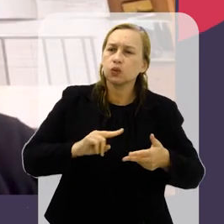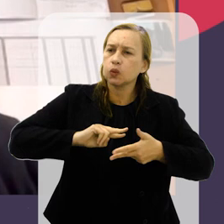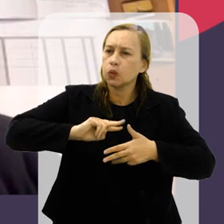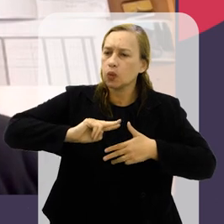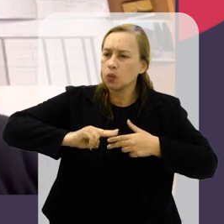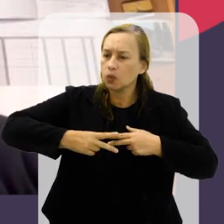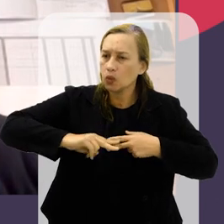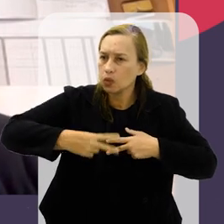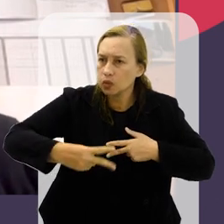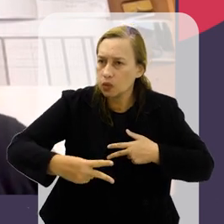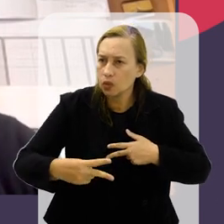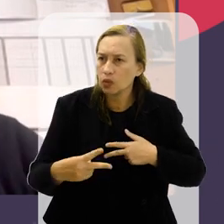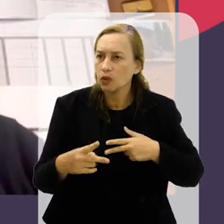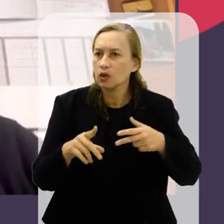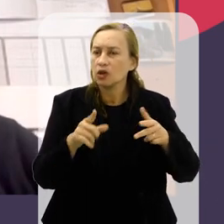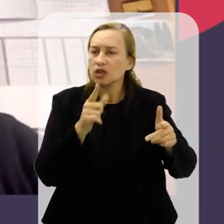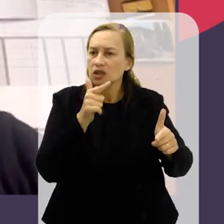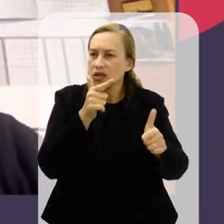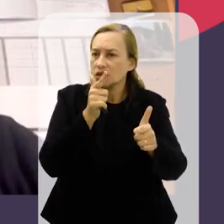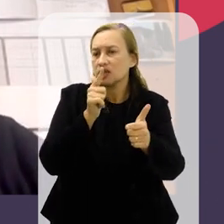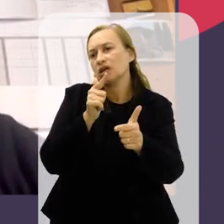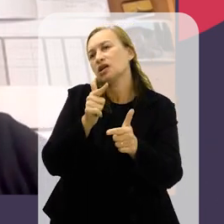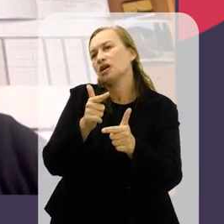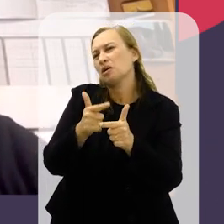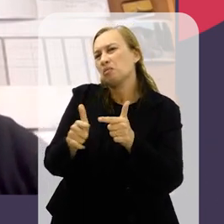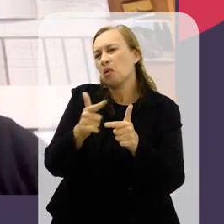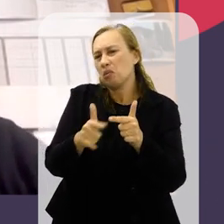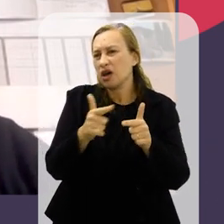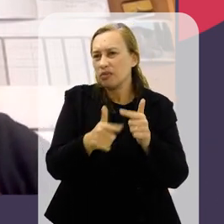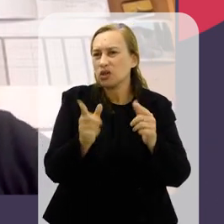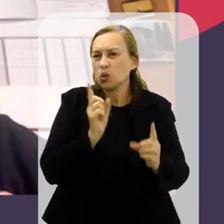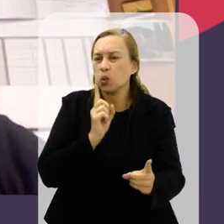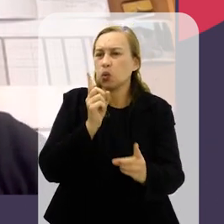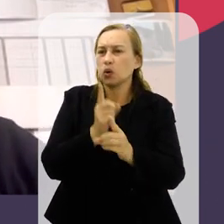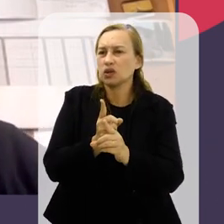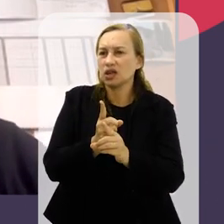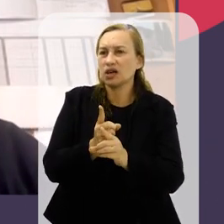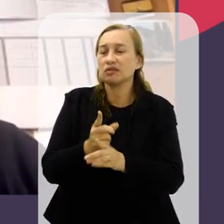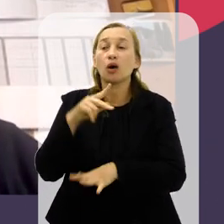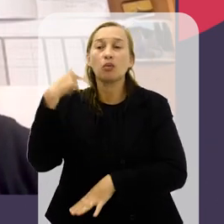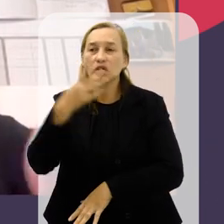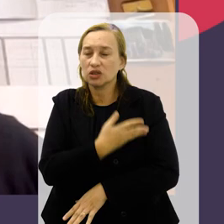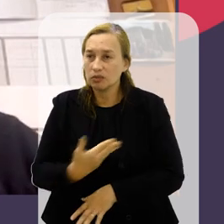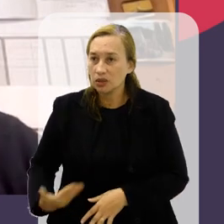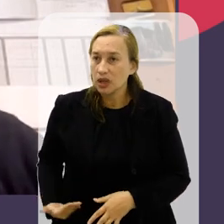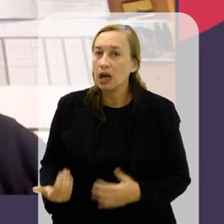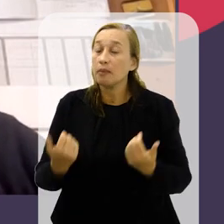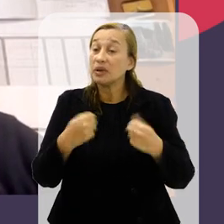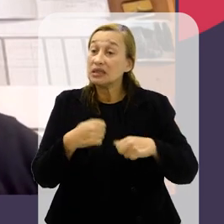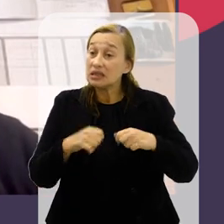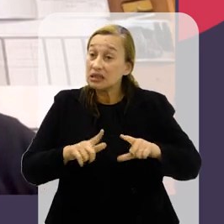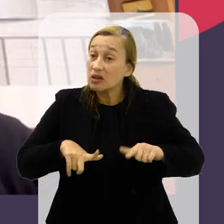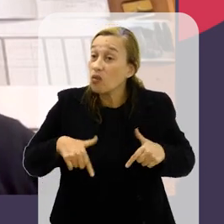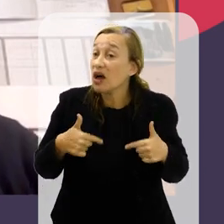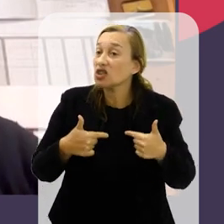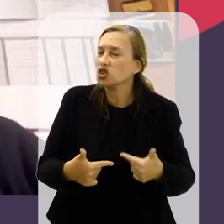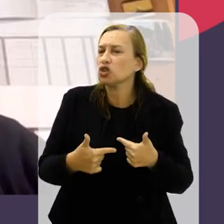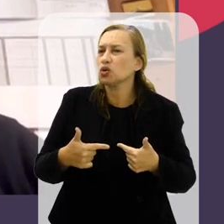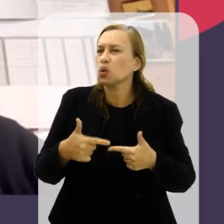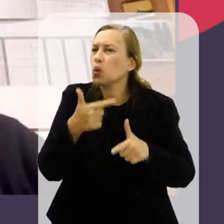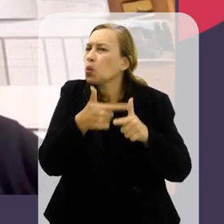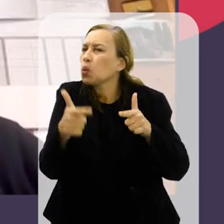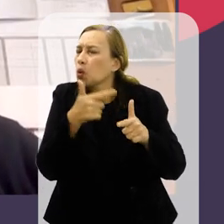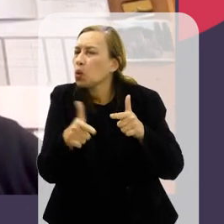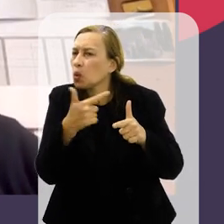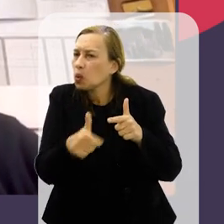Então, as consequências, as implicações desses achados para efeito de política pública, bom, elas precisam ser